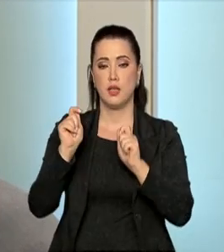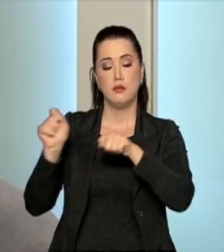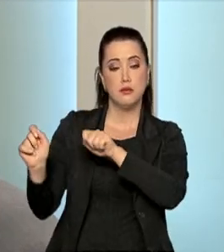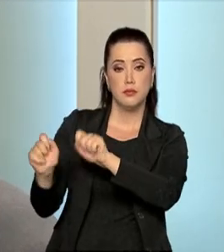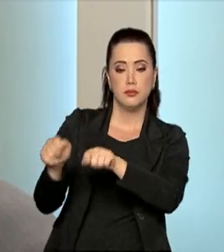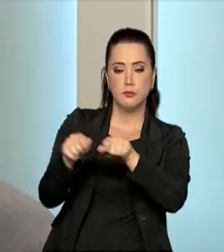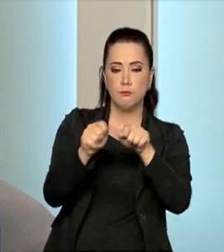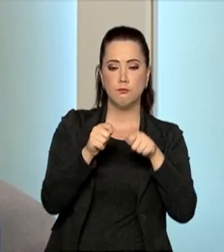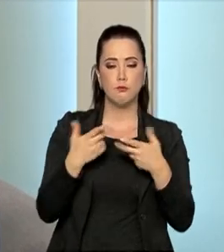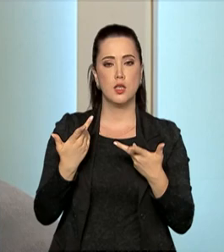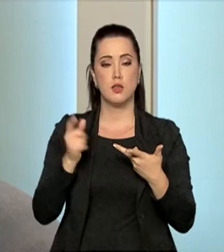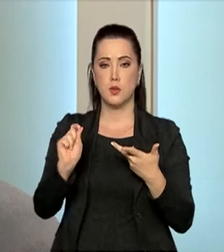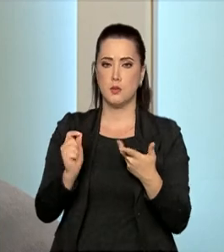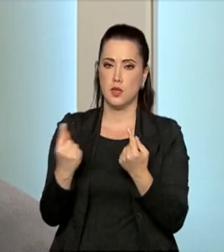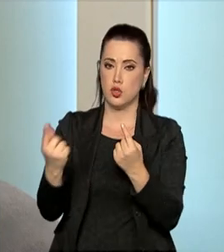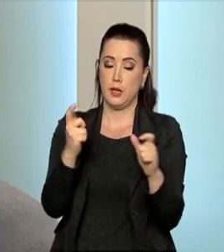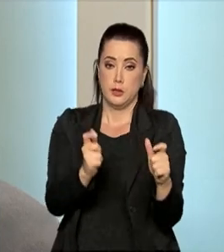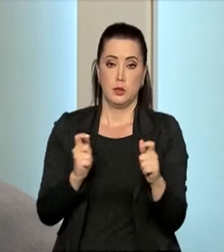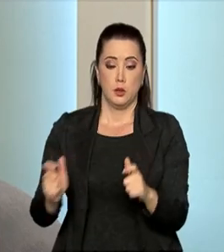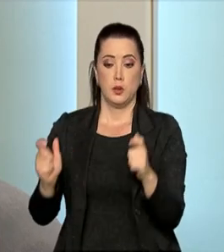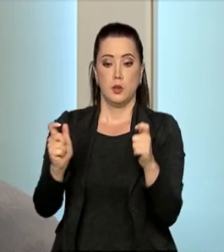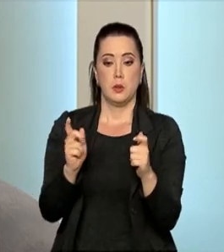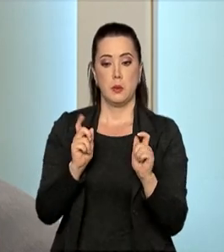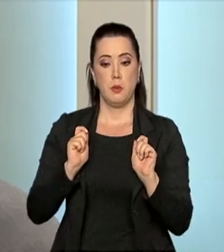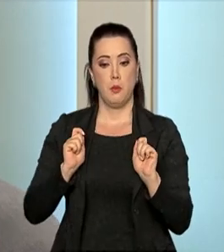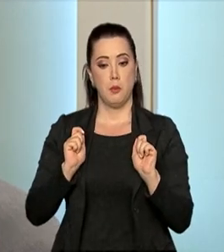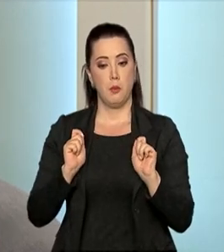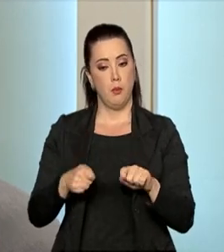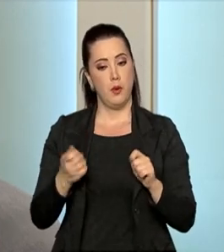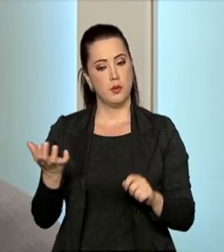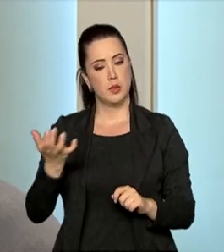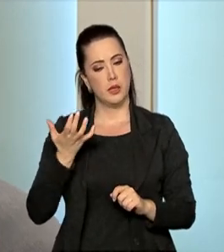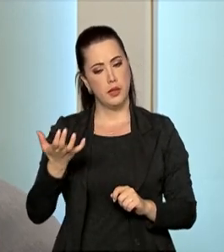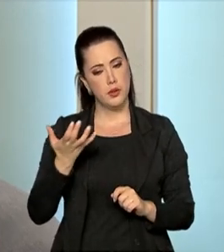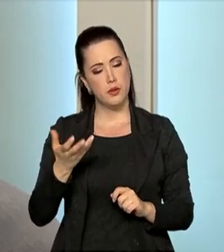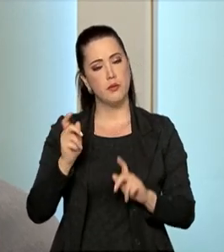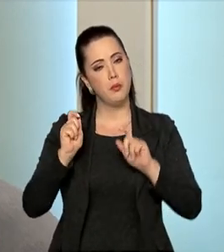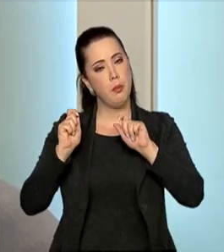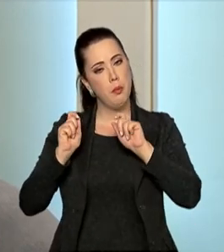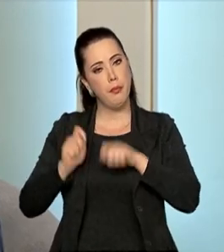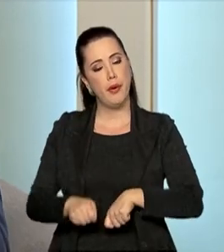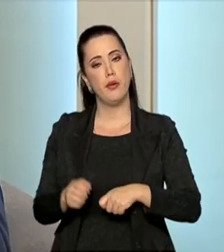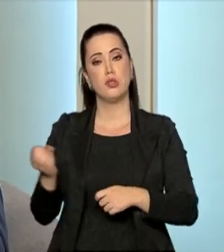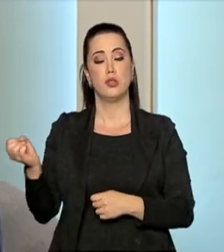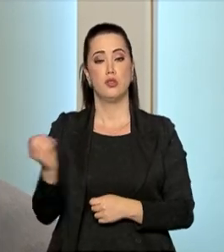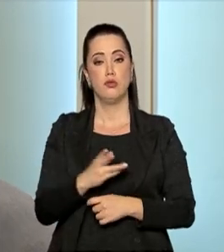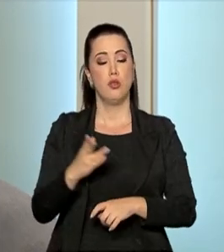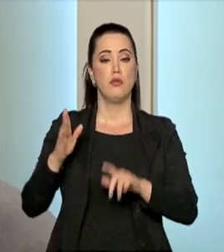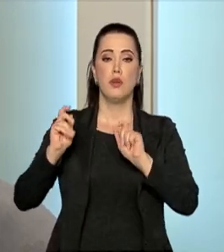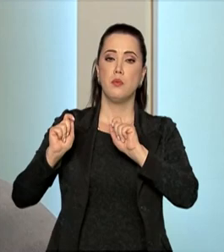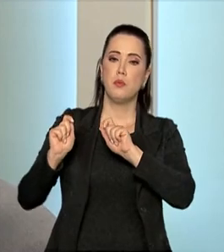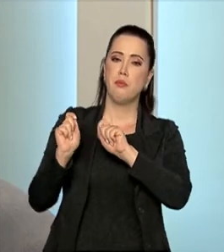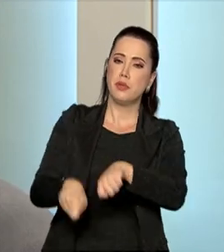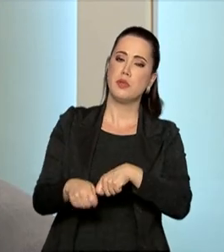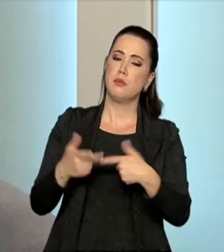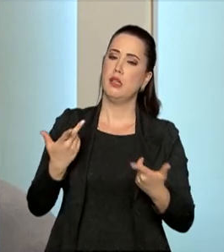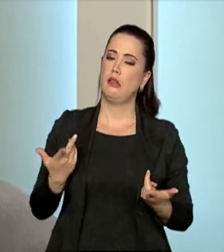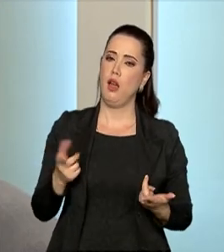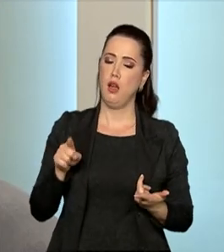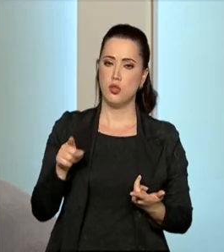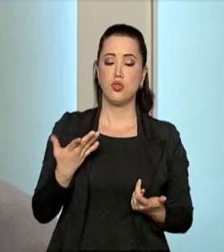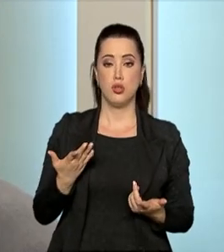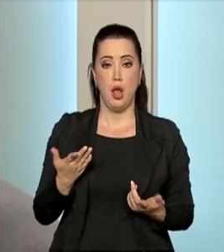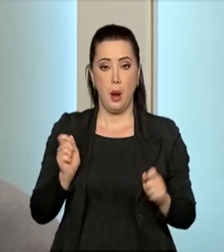potencialidades das terras indígenas, desejem aí se inserir nessa nova modalidade, nova formatação,